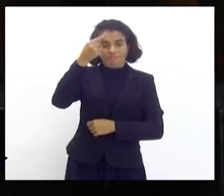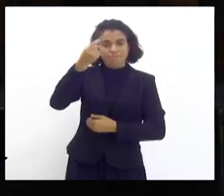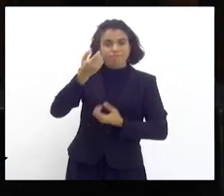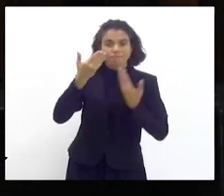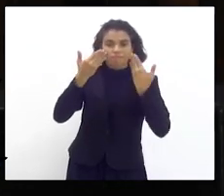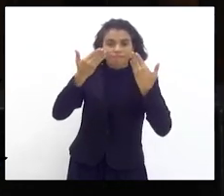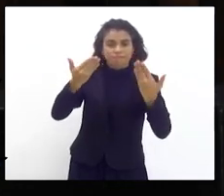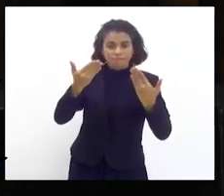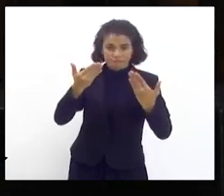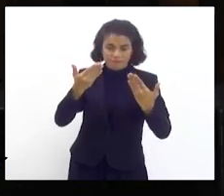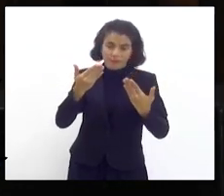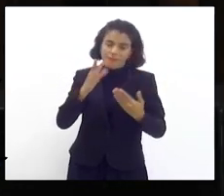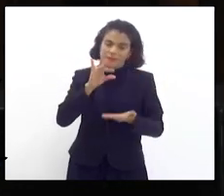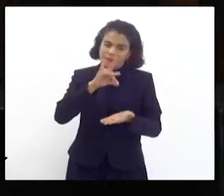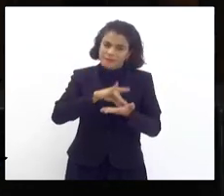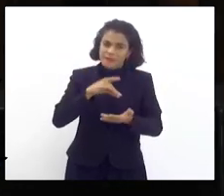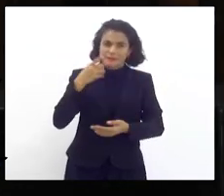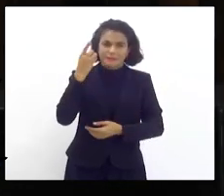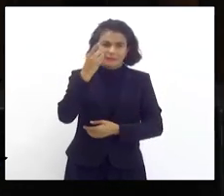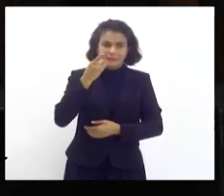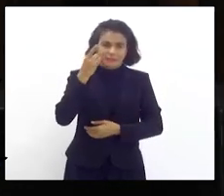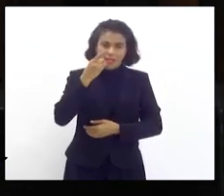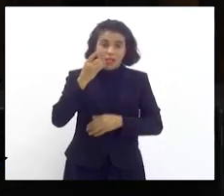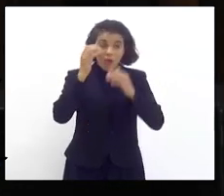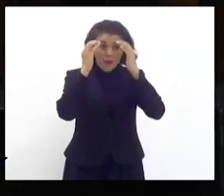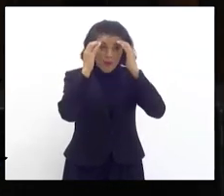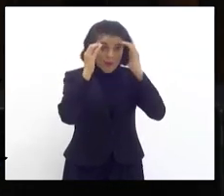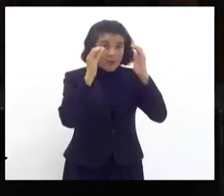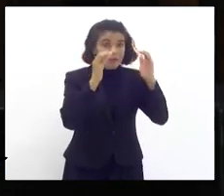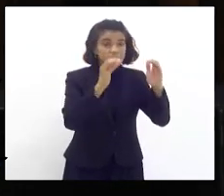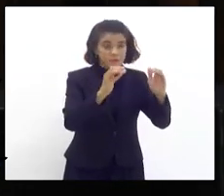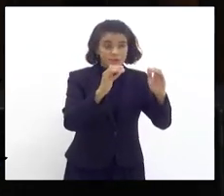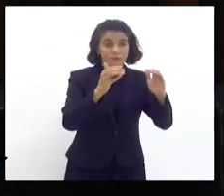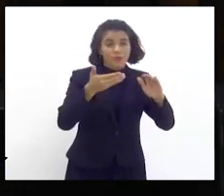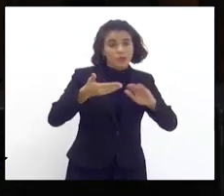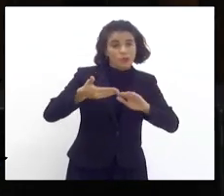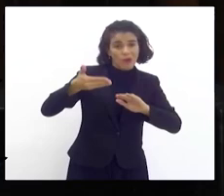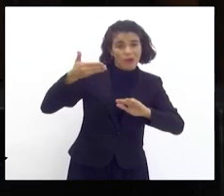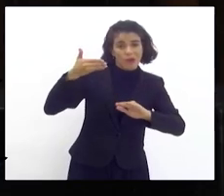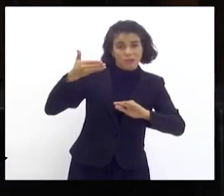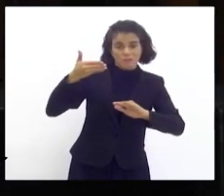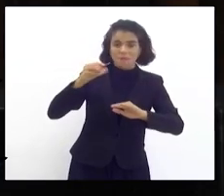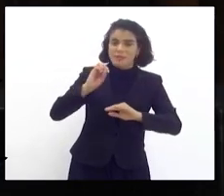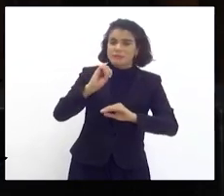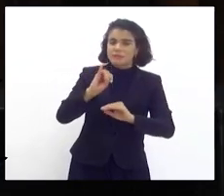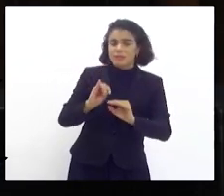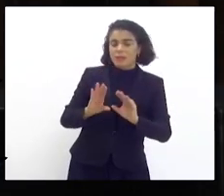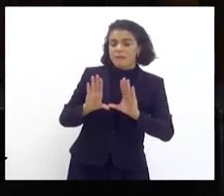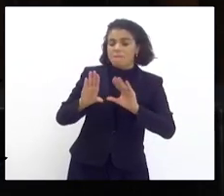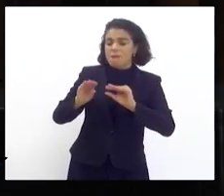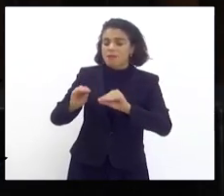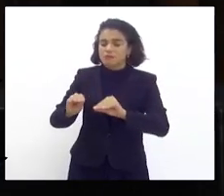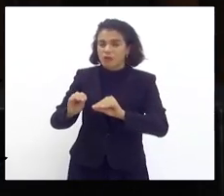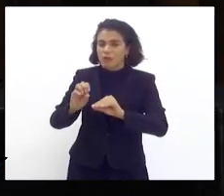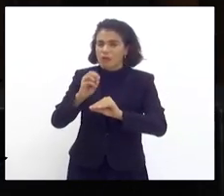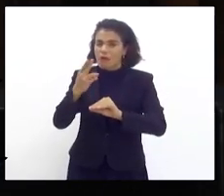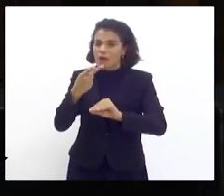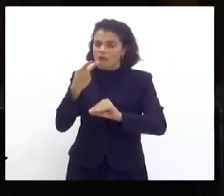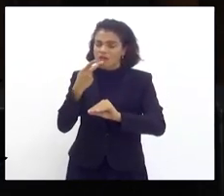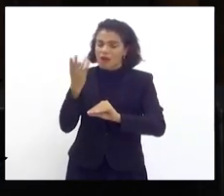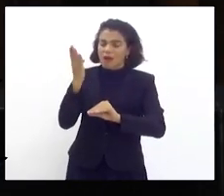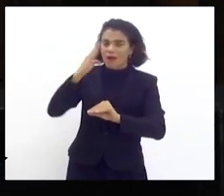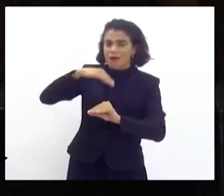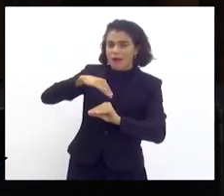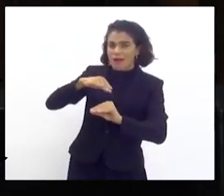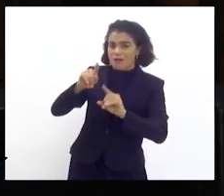de fato, um deputado que eu tinha um respeito muito grande, mas, se mexer, obviamente, se falar do servidor